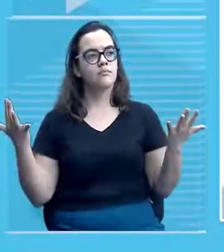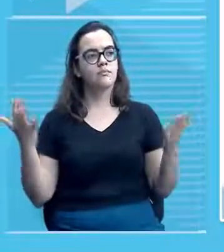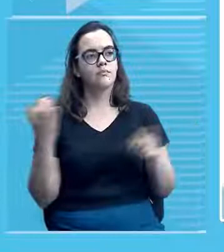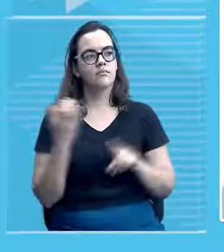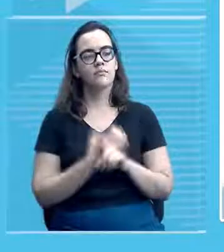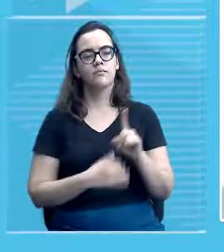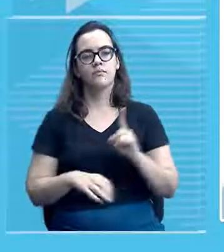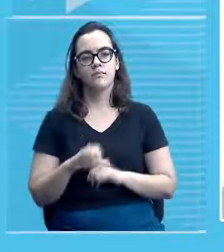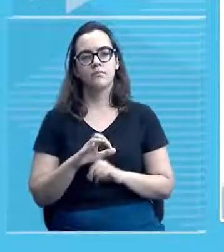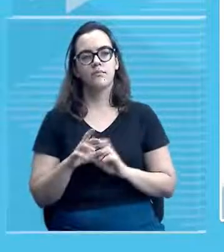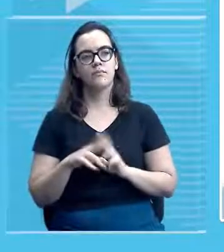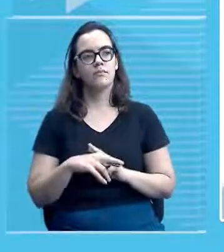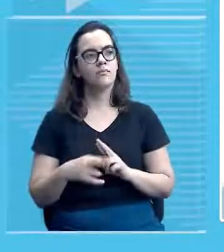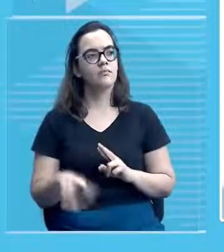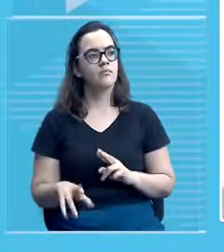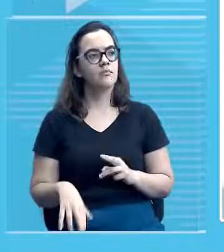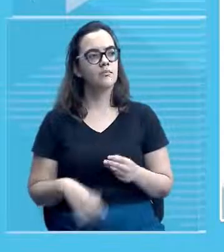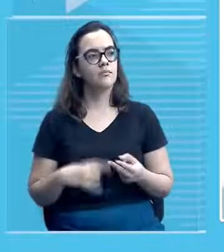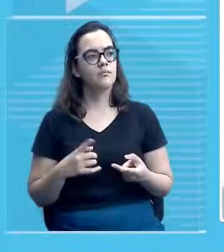segundo item